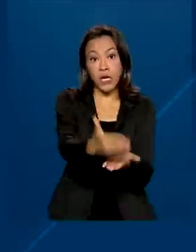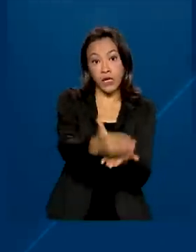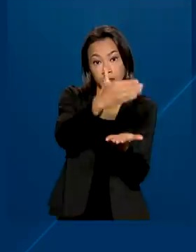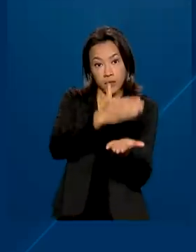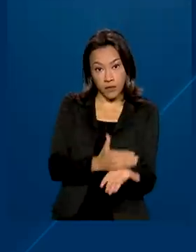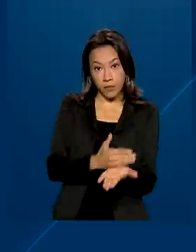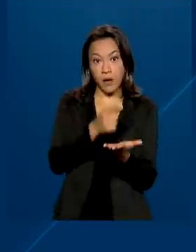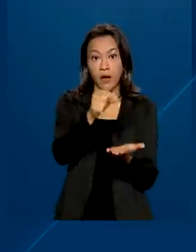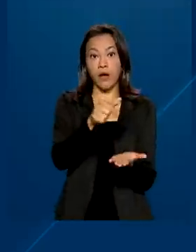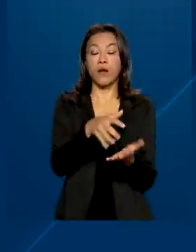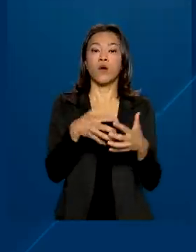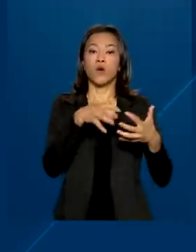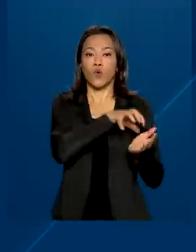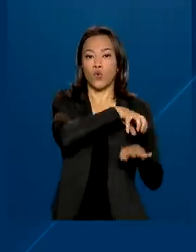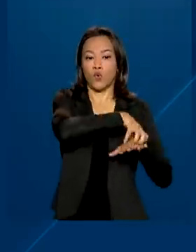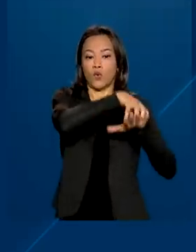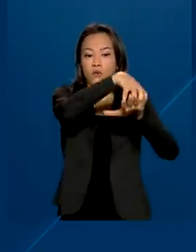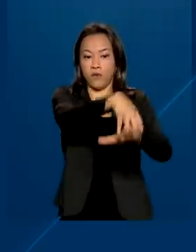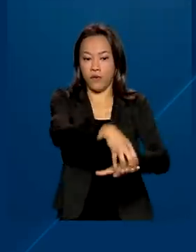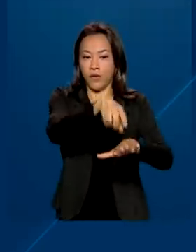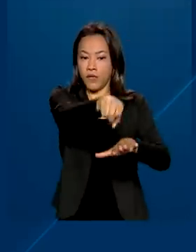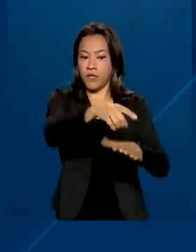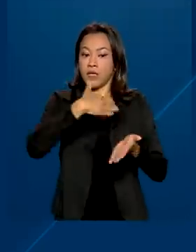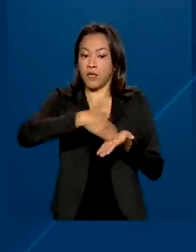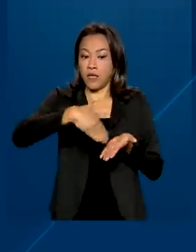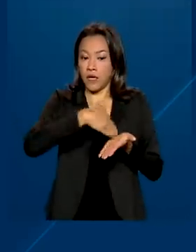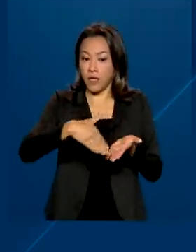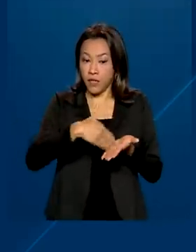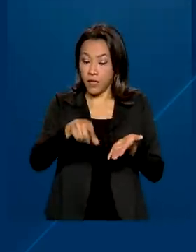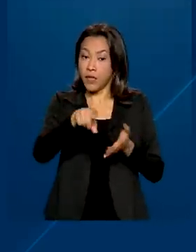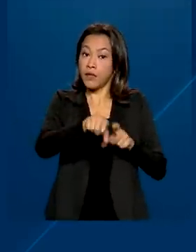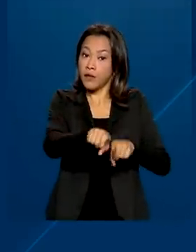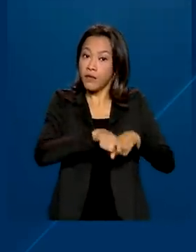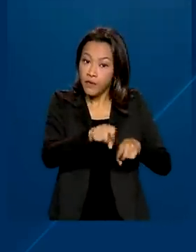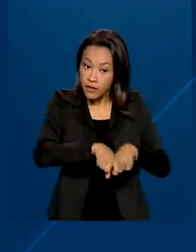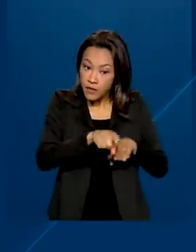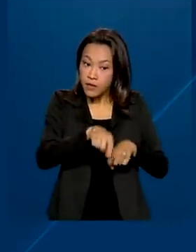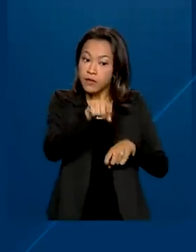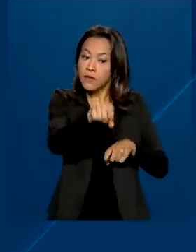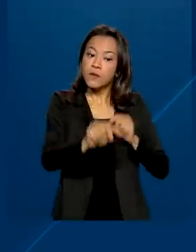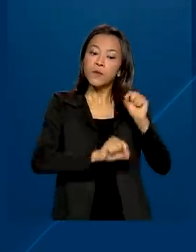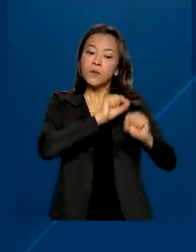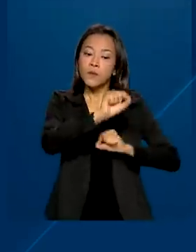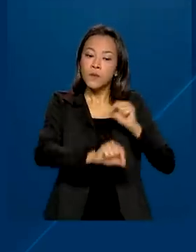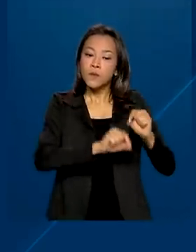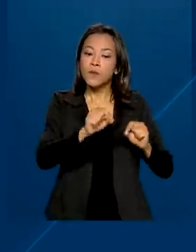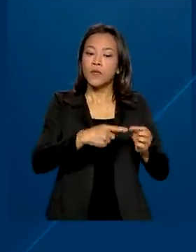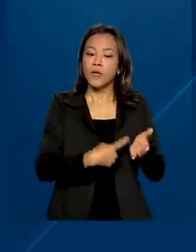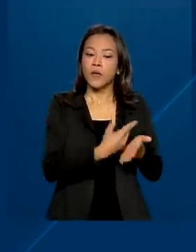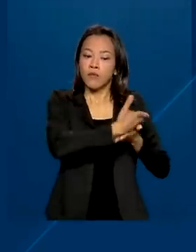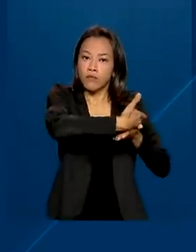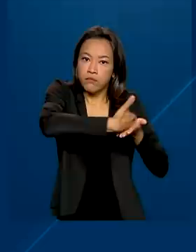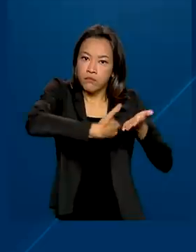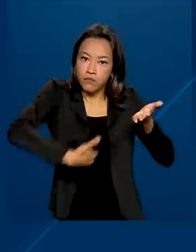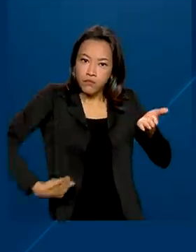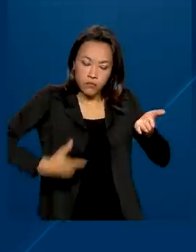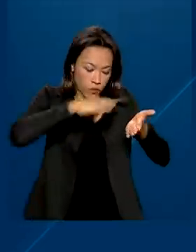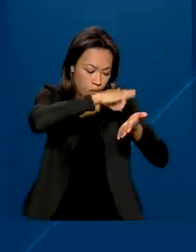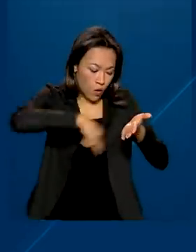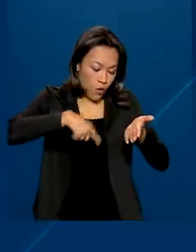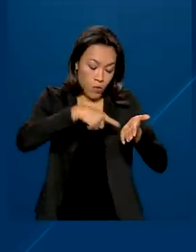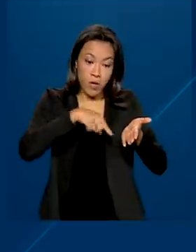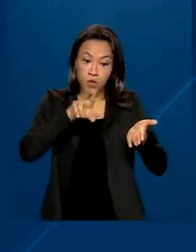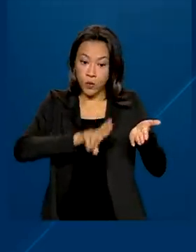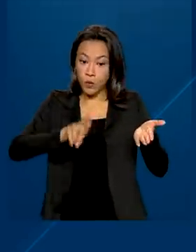os fretes com registro no sistema da Secretaria da Fazenda a partir da emissão do Manifesto Eletrônico Fiscal, documento muito